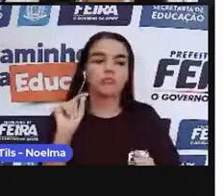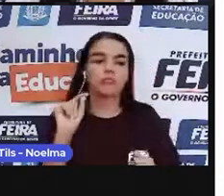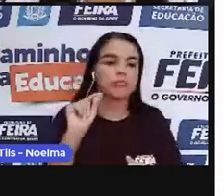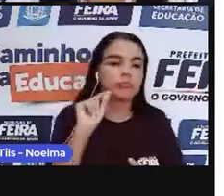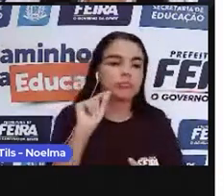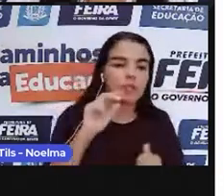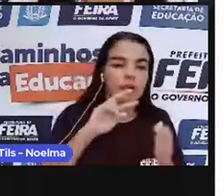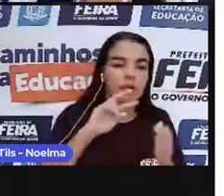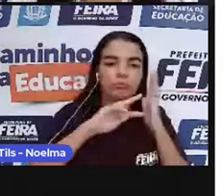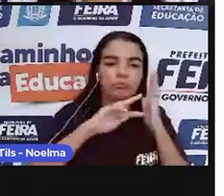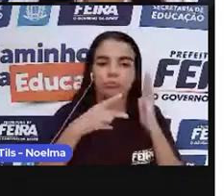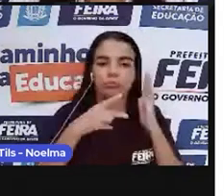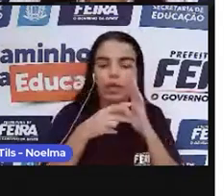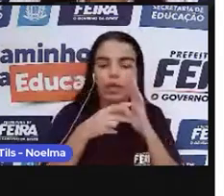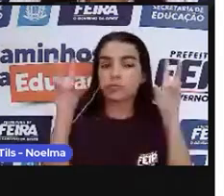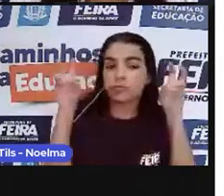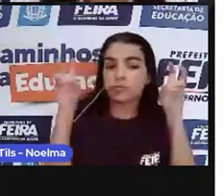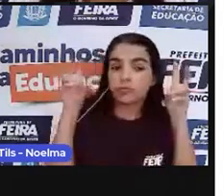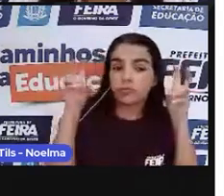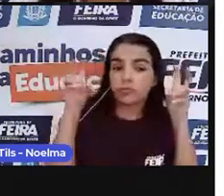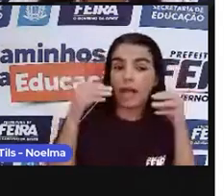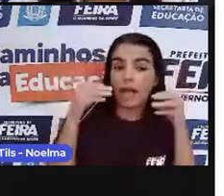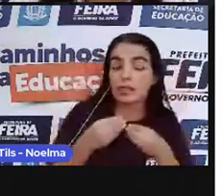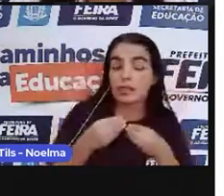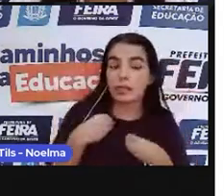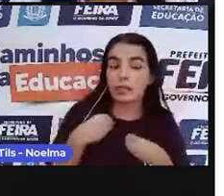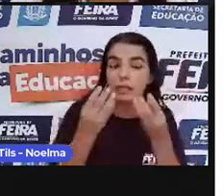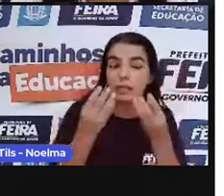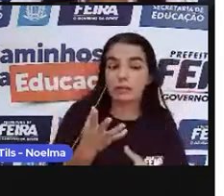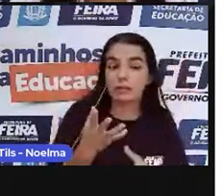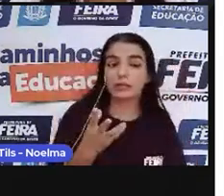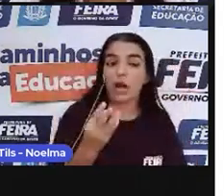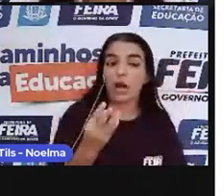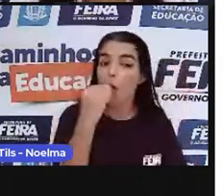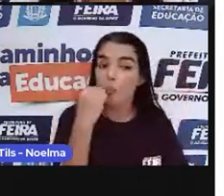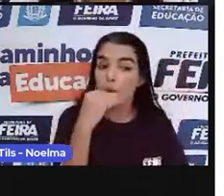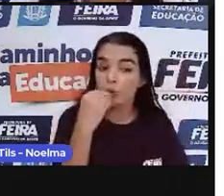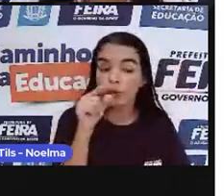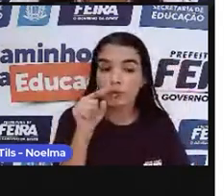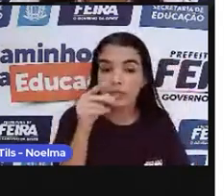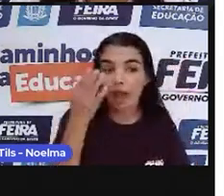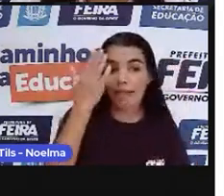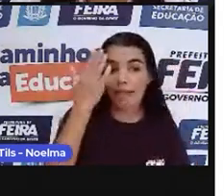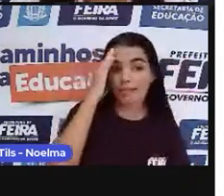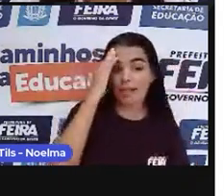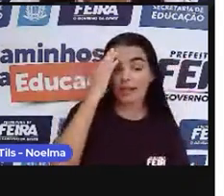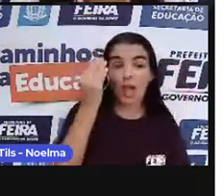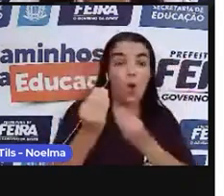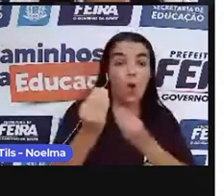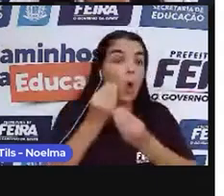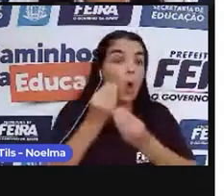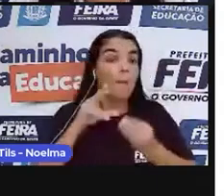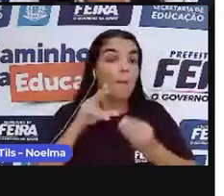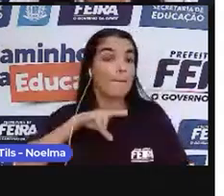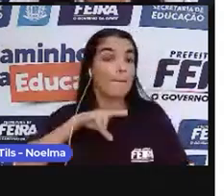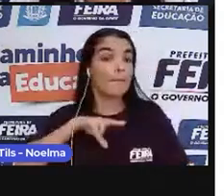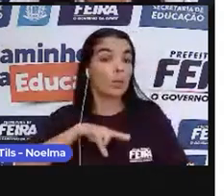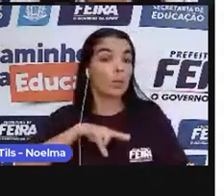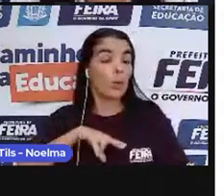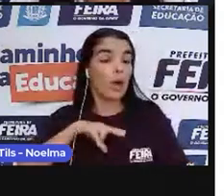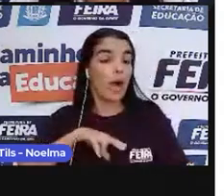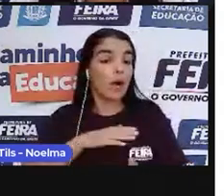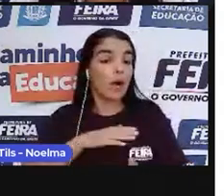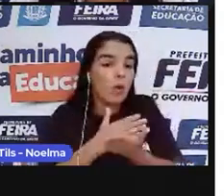oportunizando vocês a entender como foi que Portugal iniciou aí o